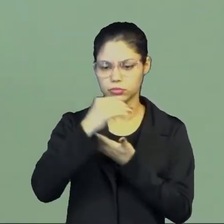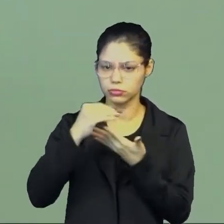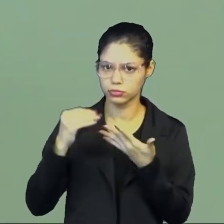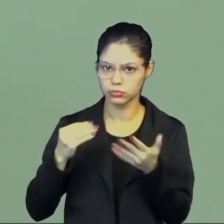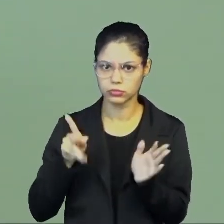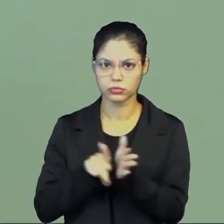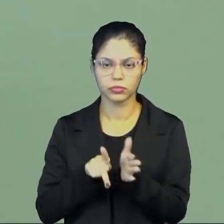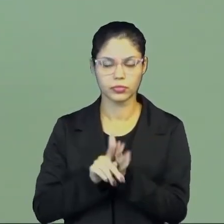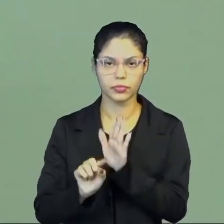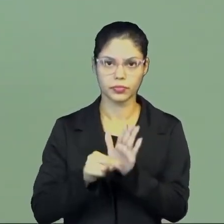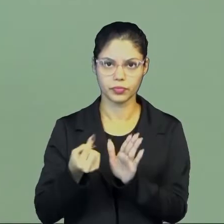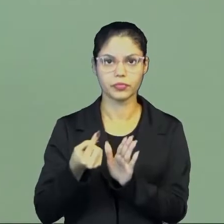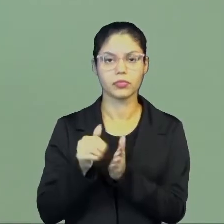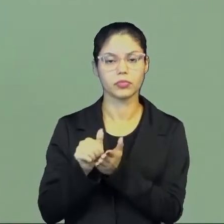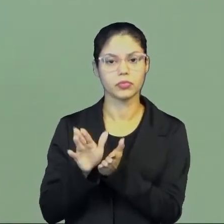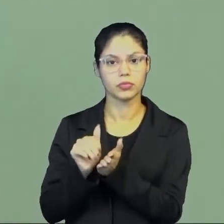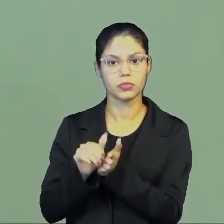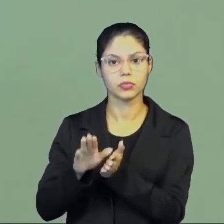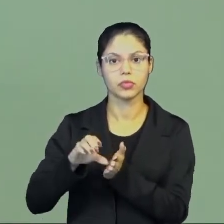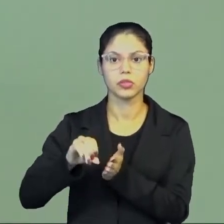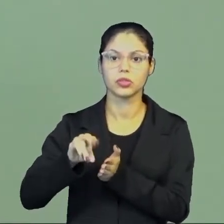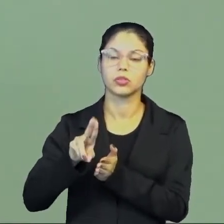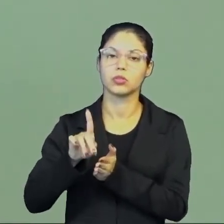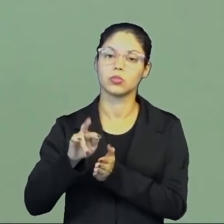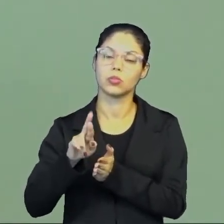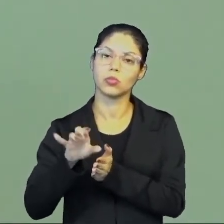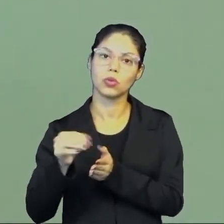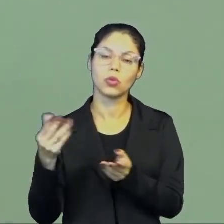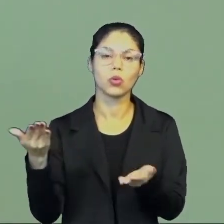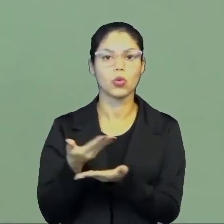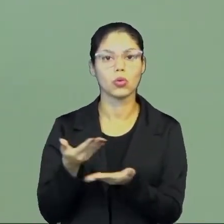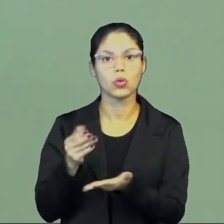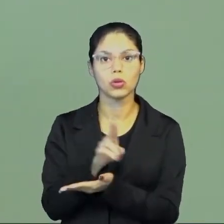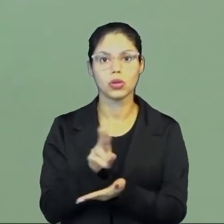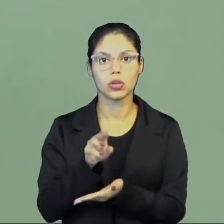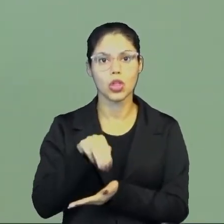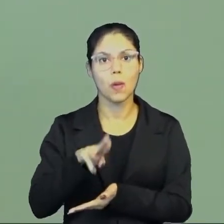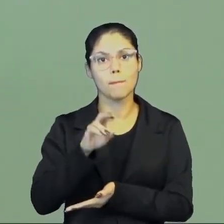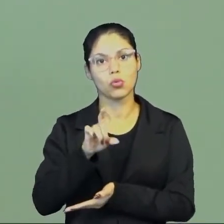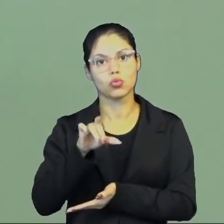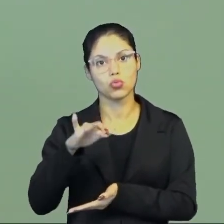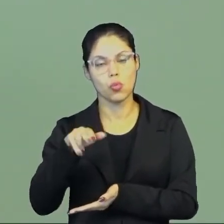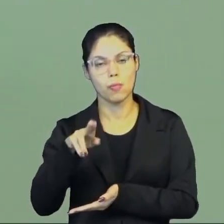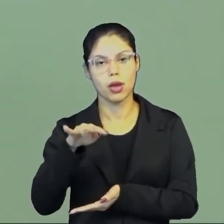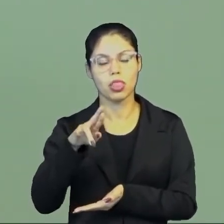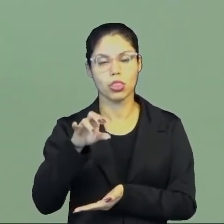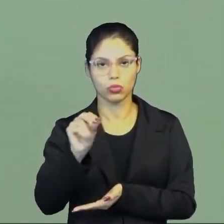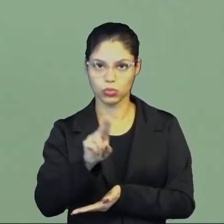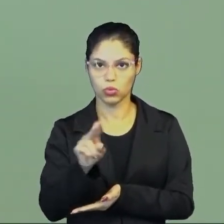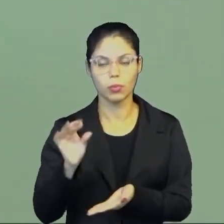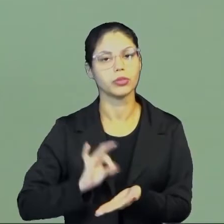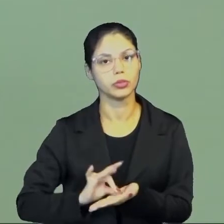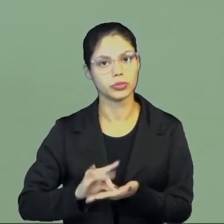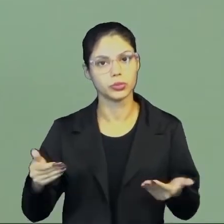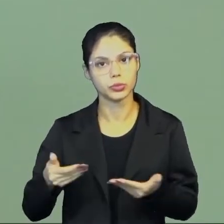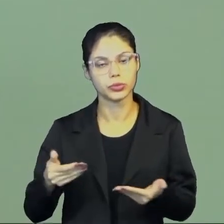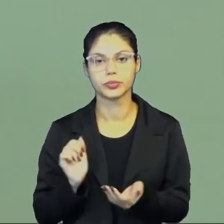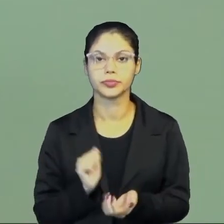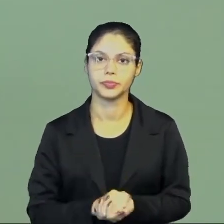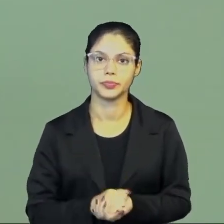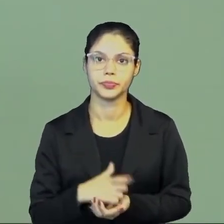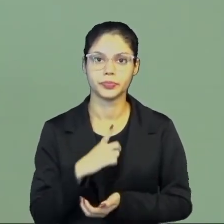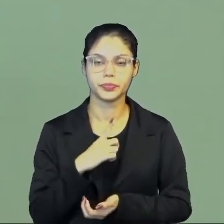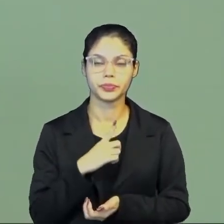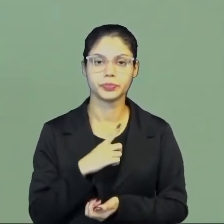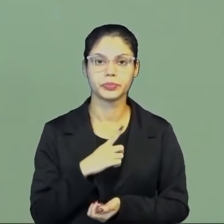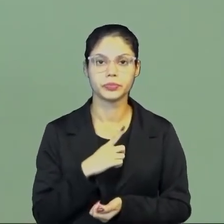a expulsar os mouros, que são hoje chamados de muçulmanos, do seu território. E havia